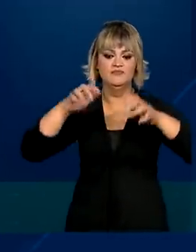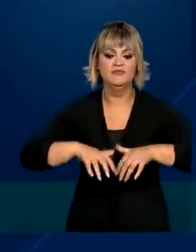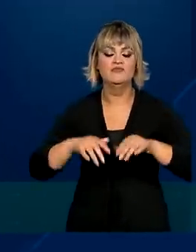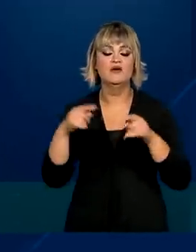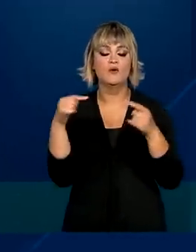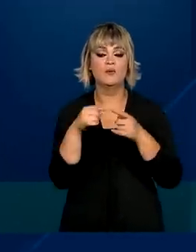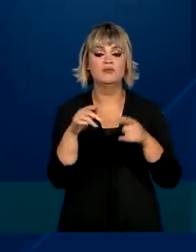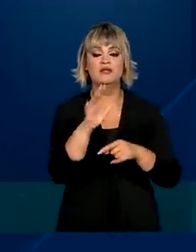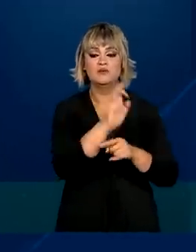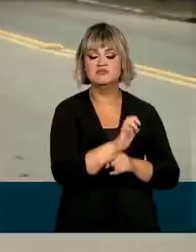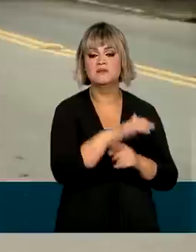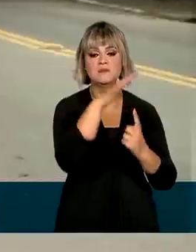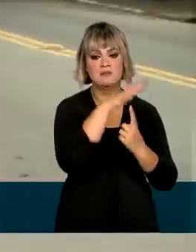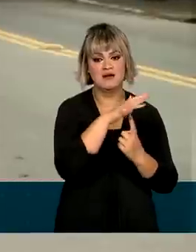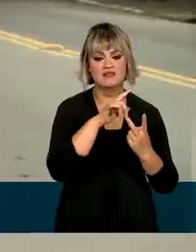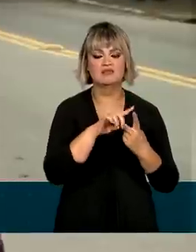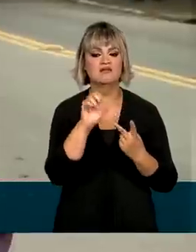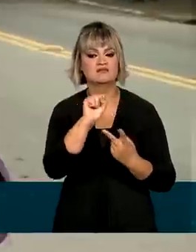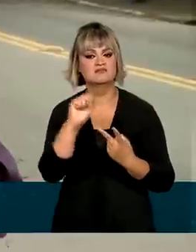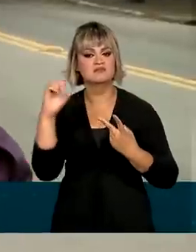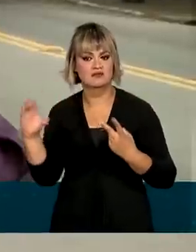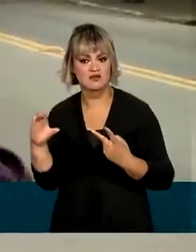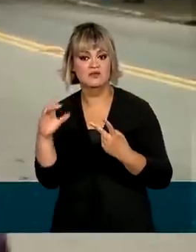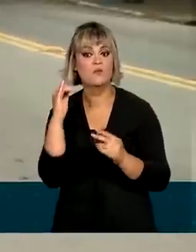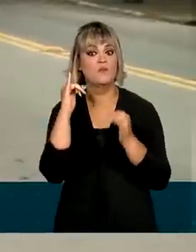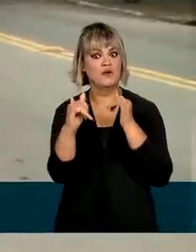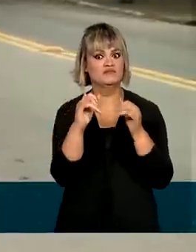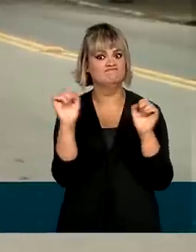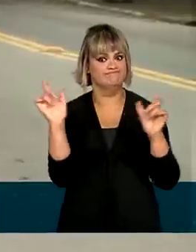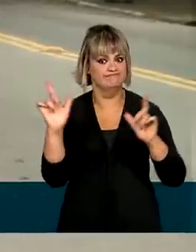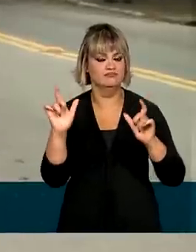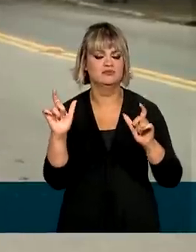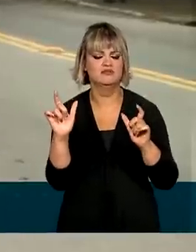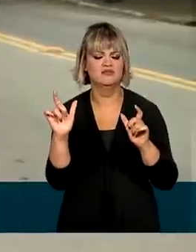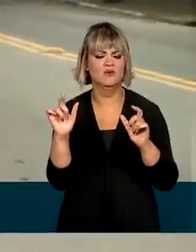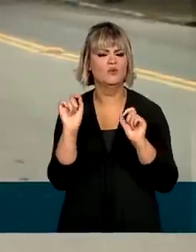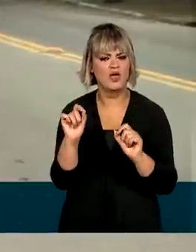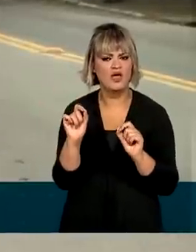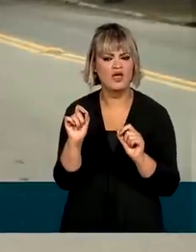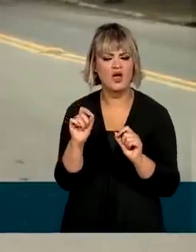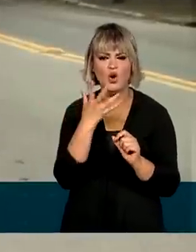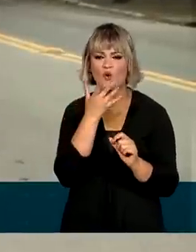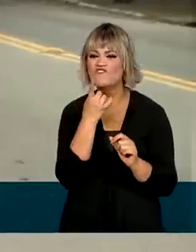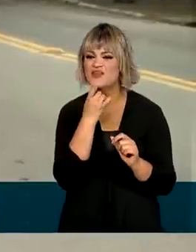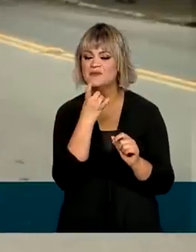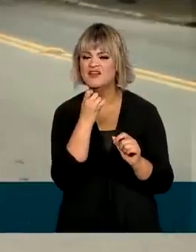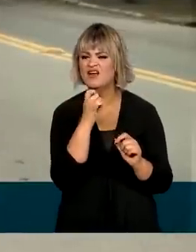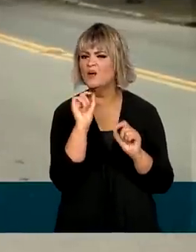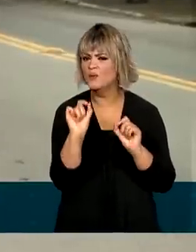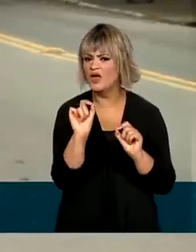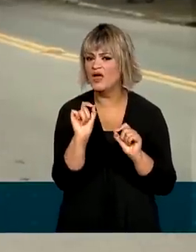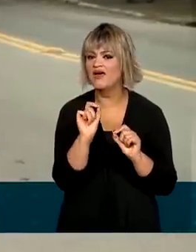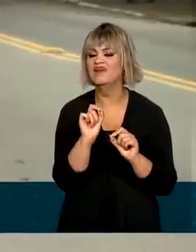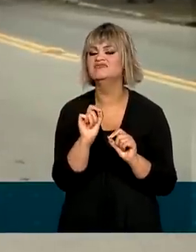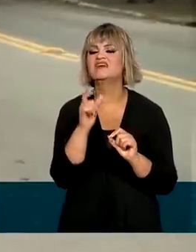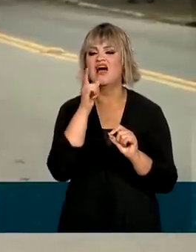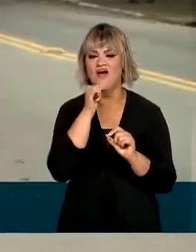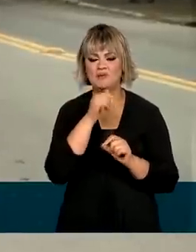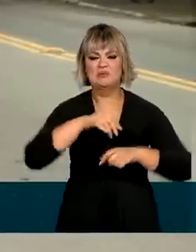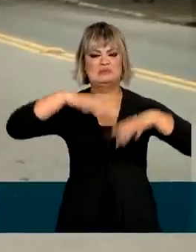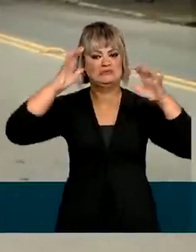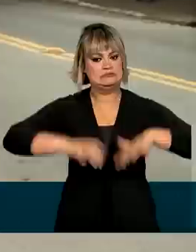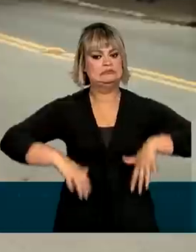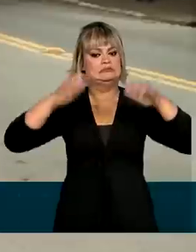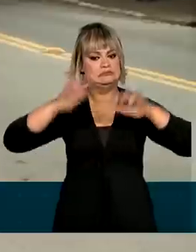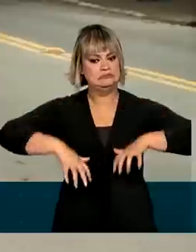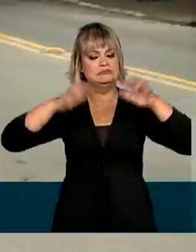aos estados do Paraná e Santa Catarina, um alerta vermelho. O que isso significa? Indica grande período de acumulados de chuva para